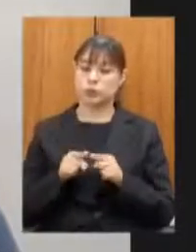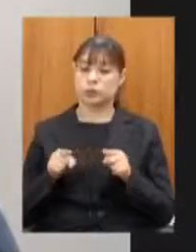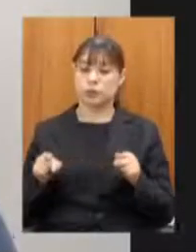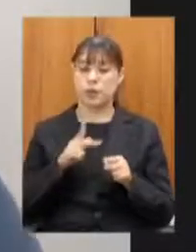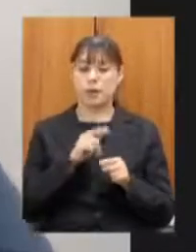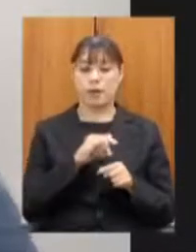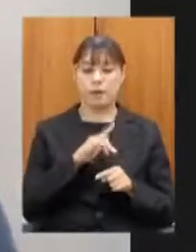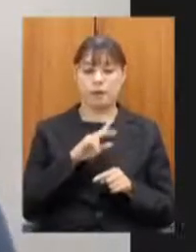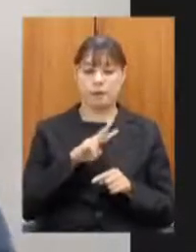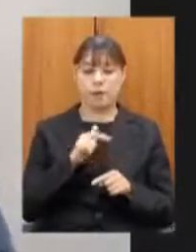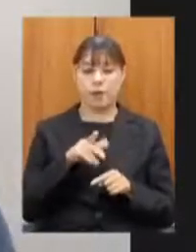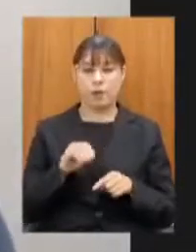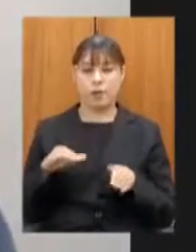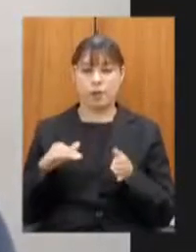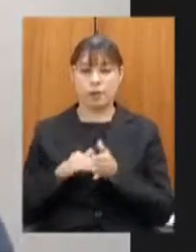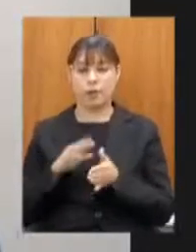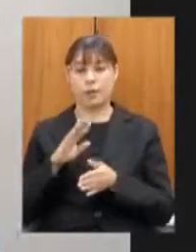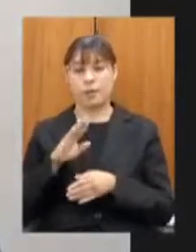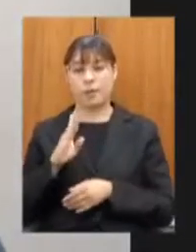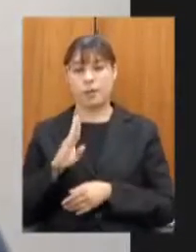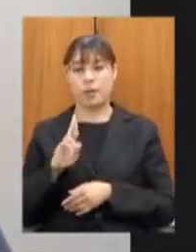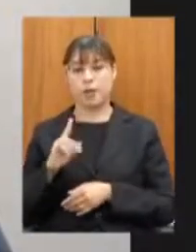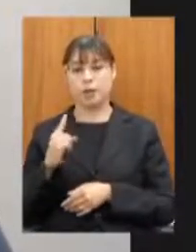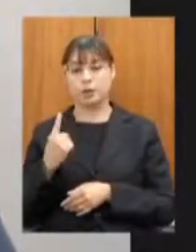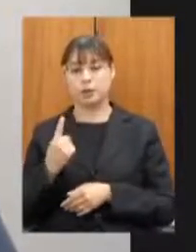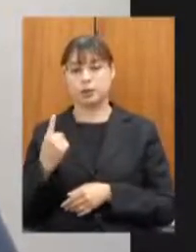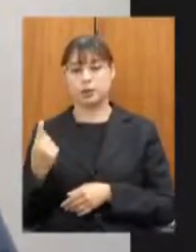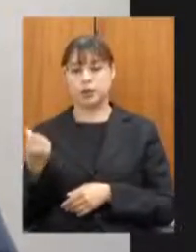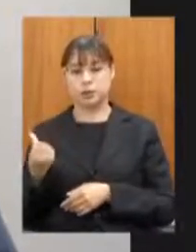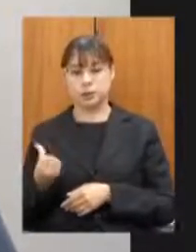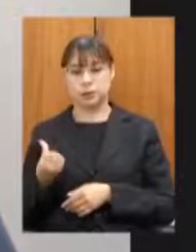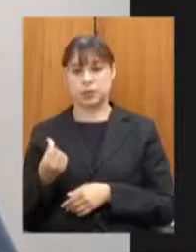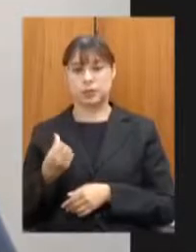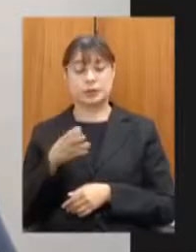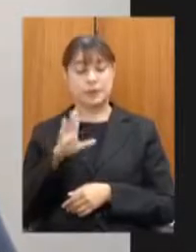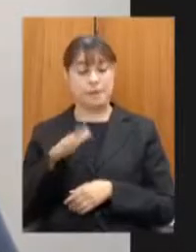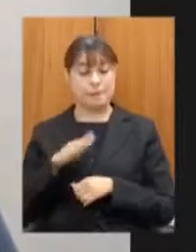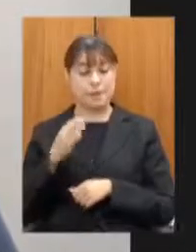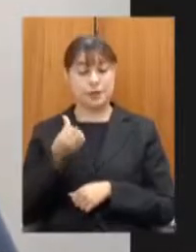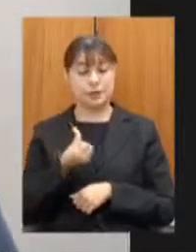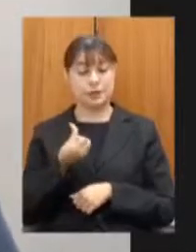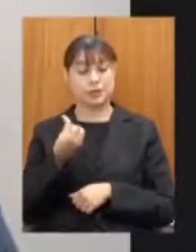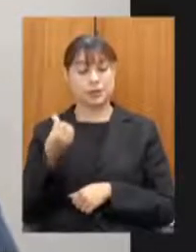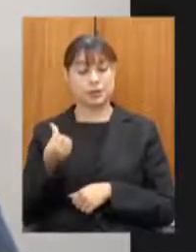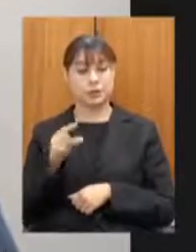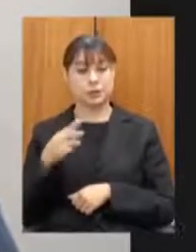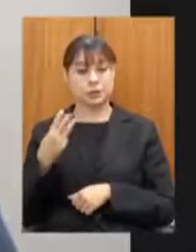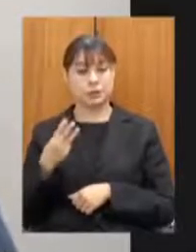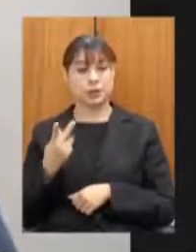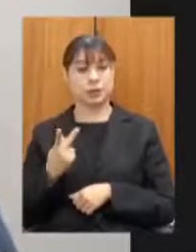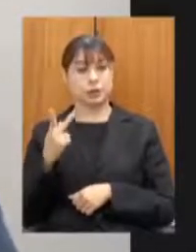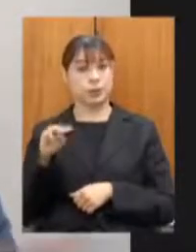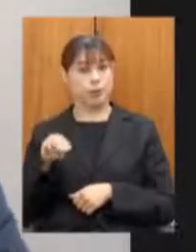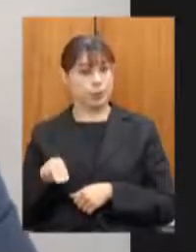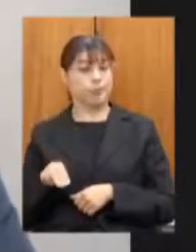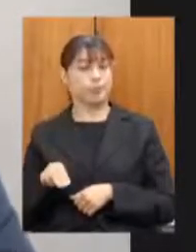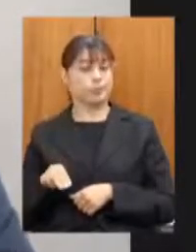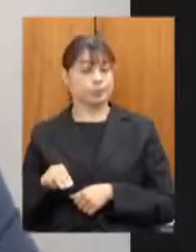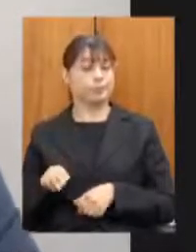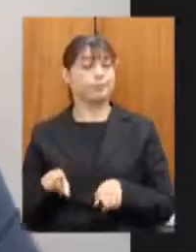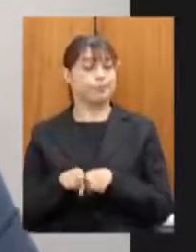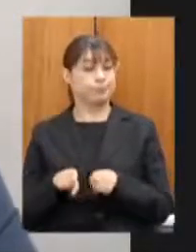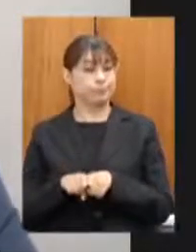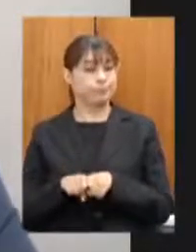da BR-116 são mais 76,3 quilômetros e também já